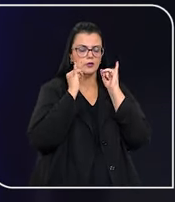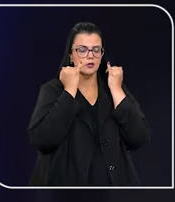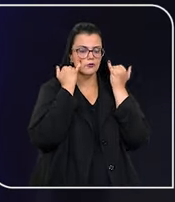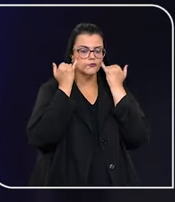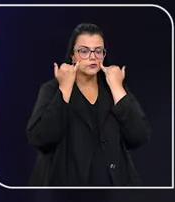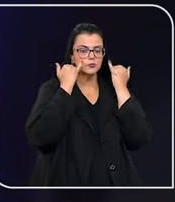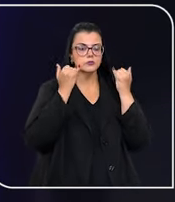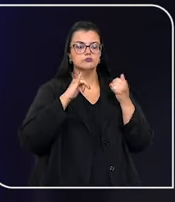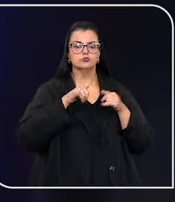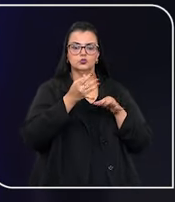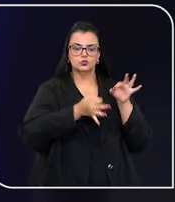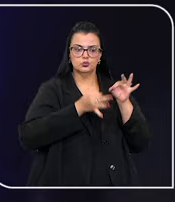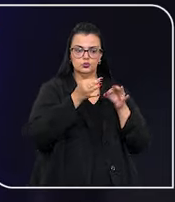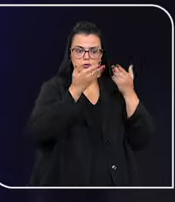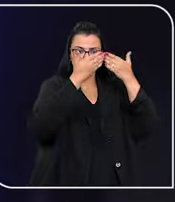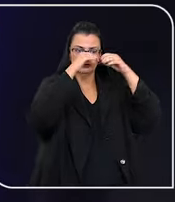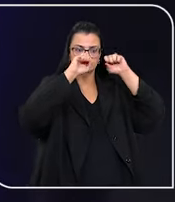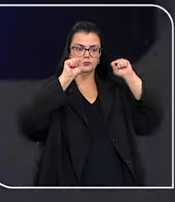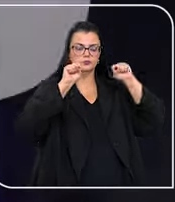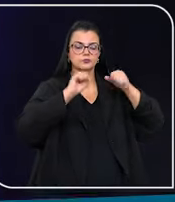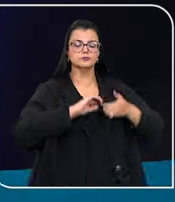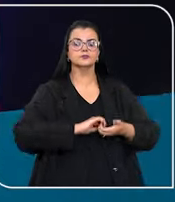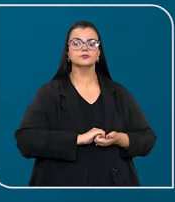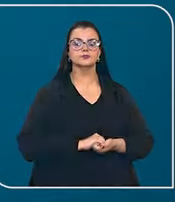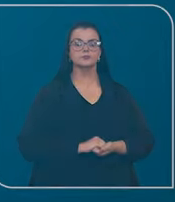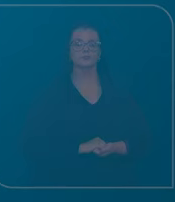informado sobre os julgamentos da Corte.